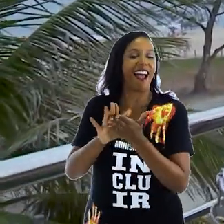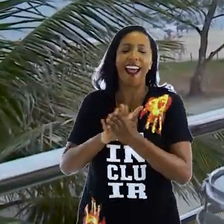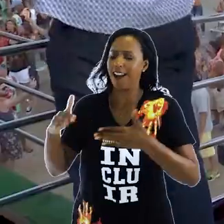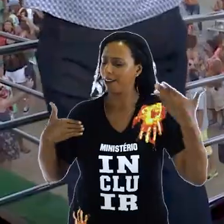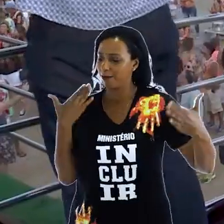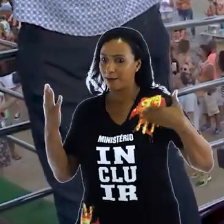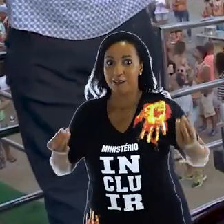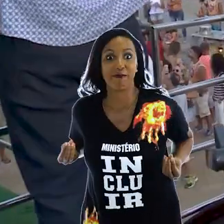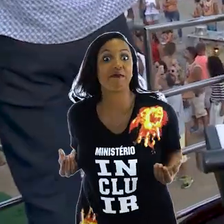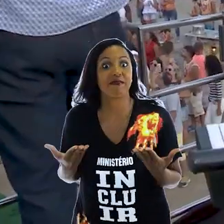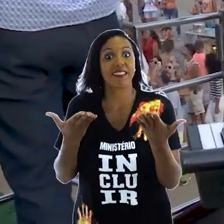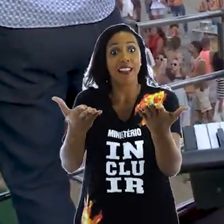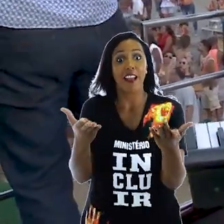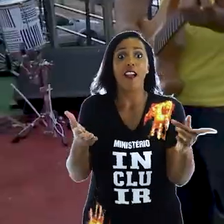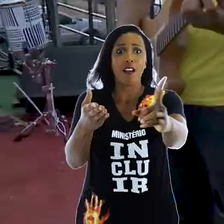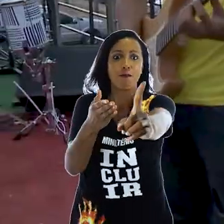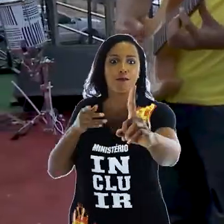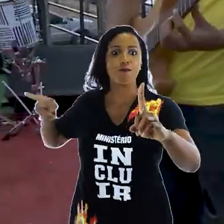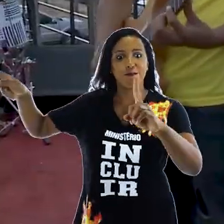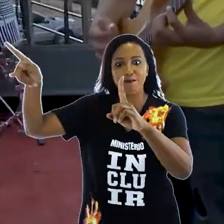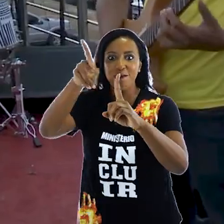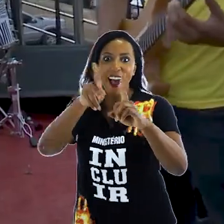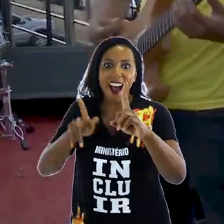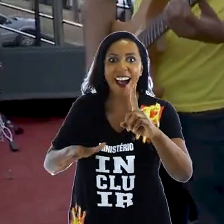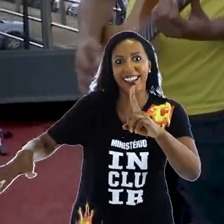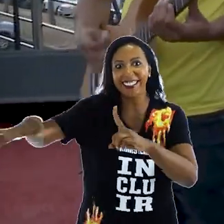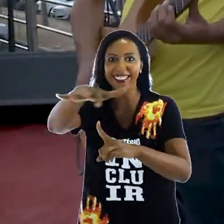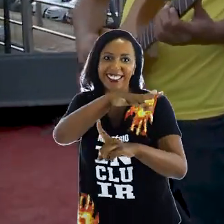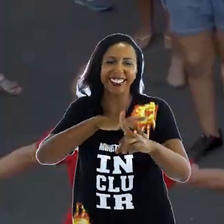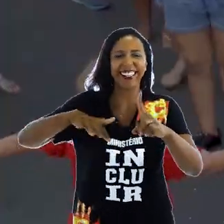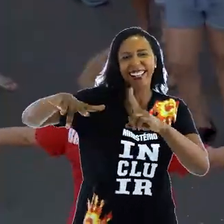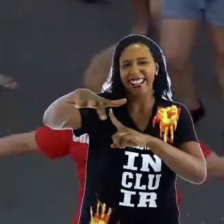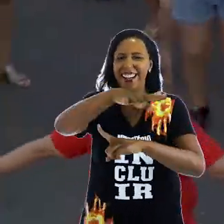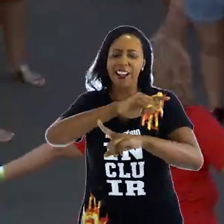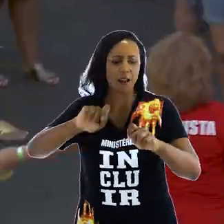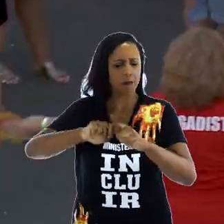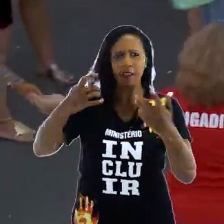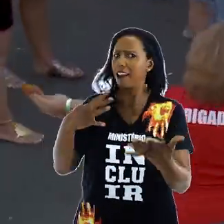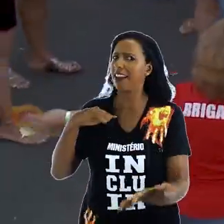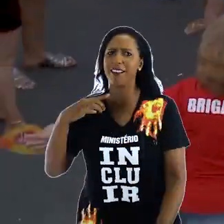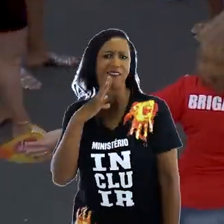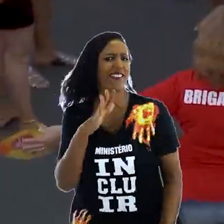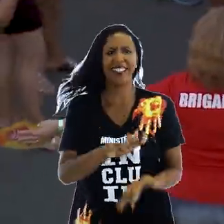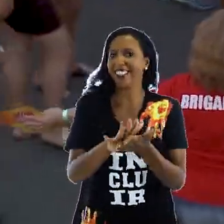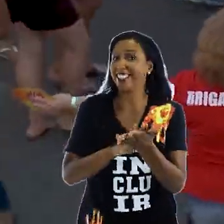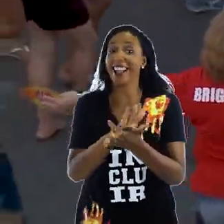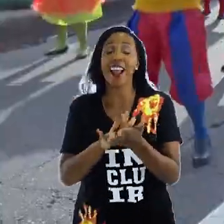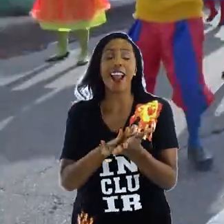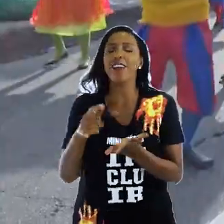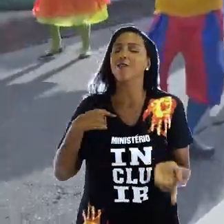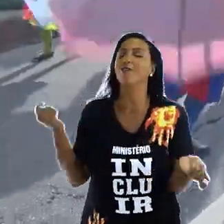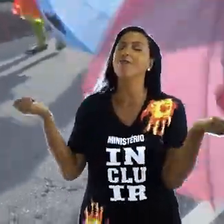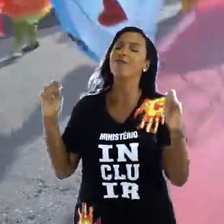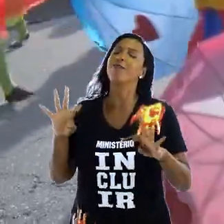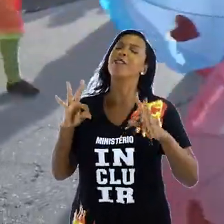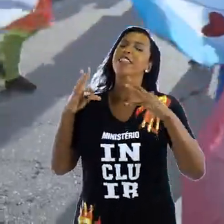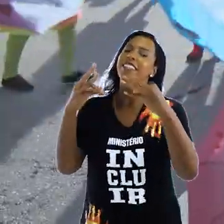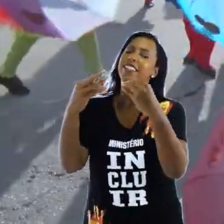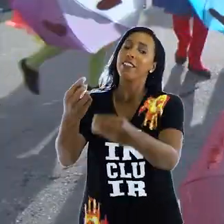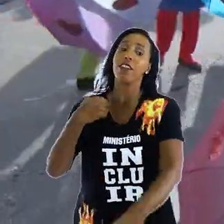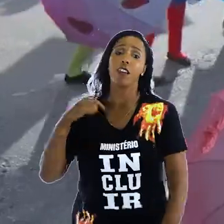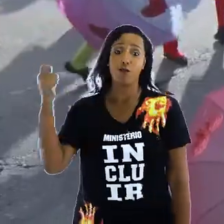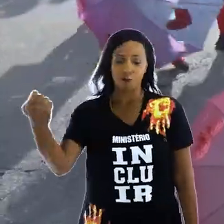impedir Alegria te dou Me cubro com minha paz Nada é impossível pra mim De tudo sou capaz